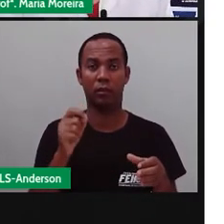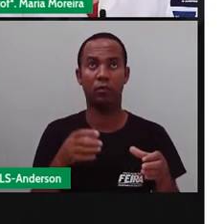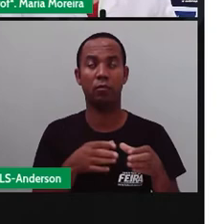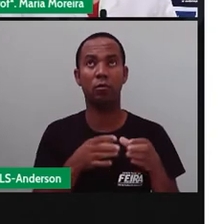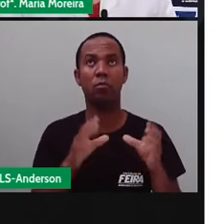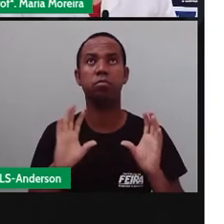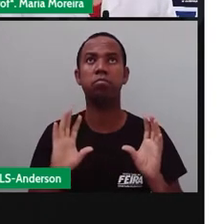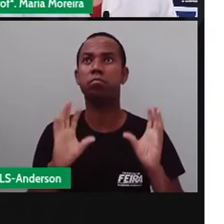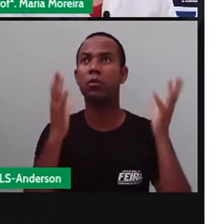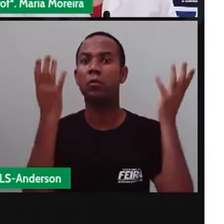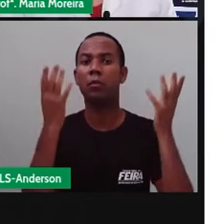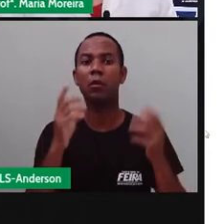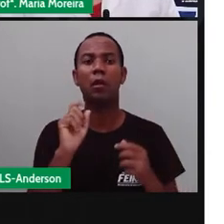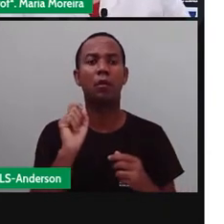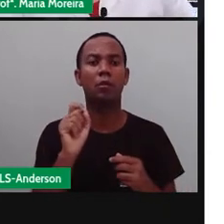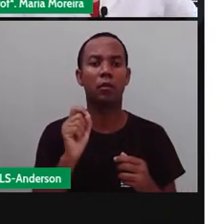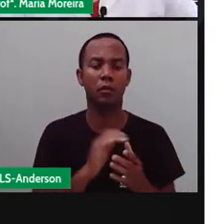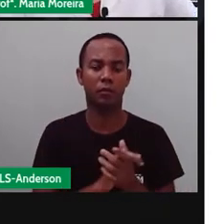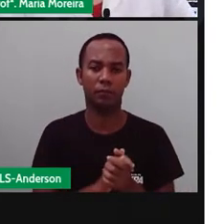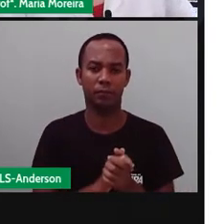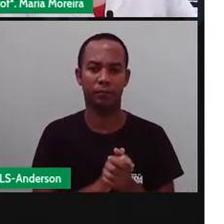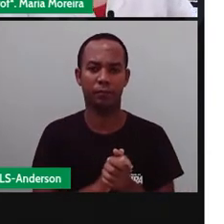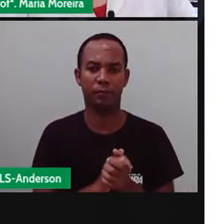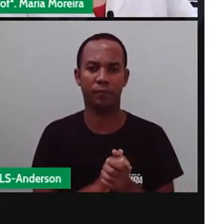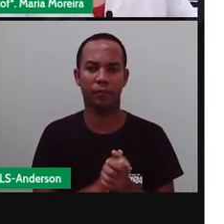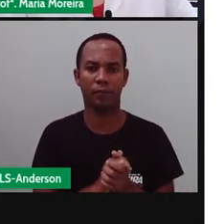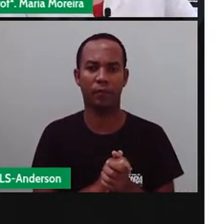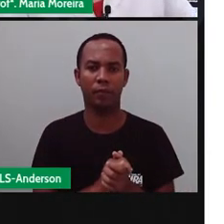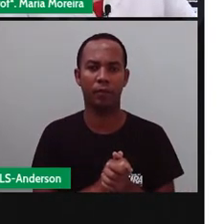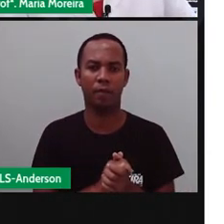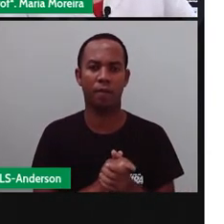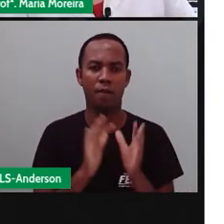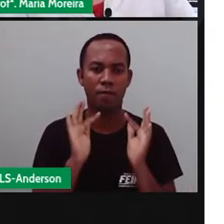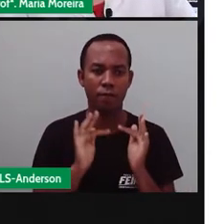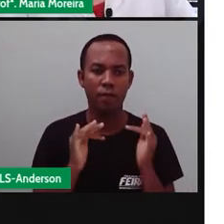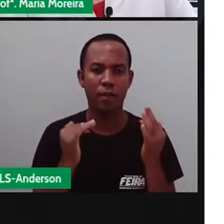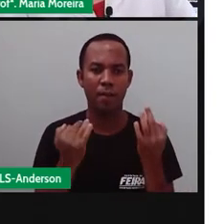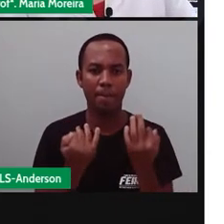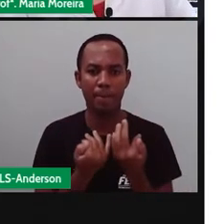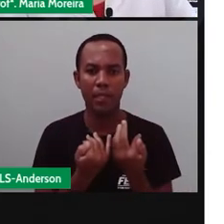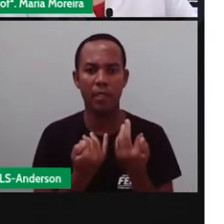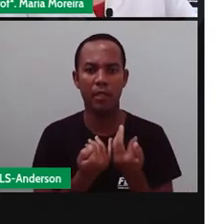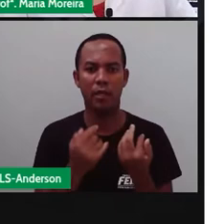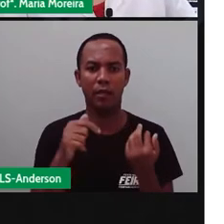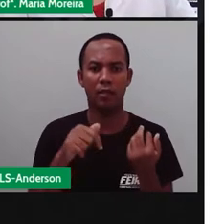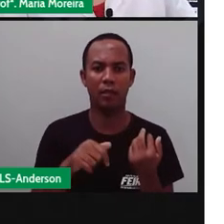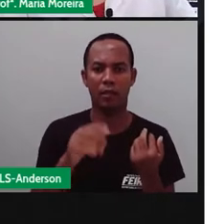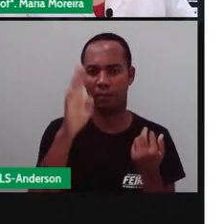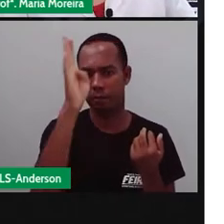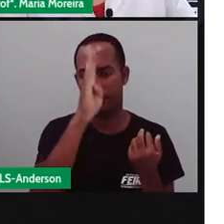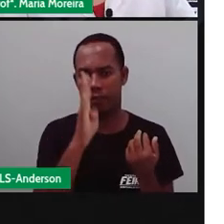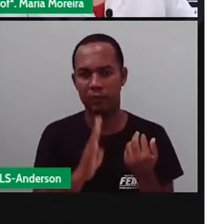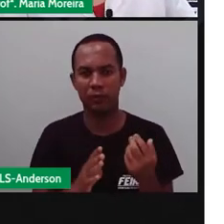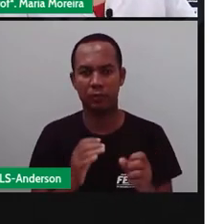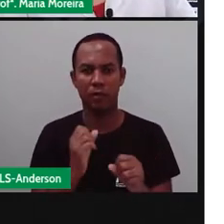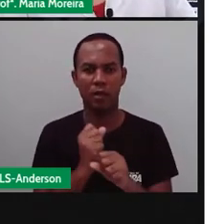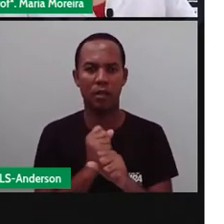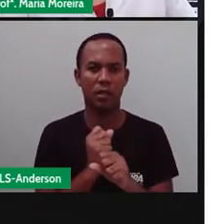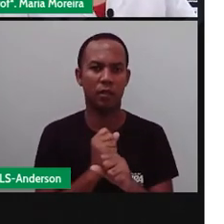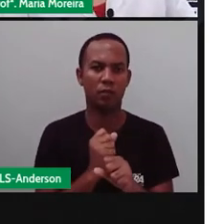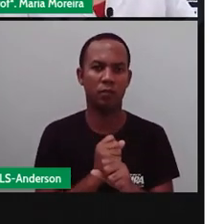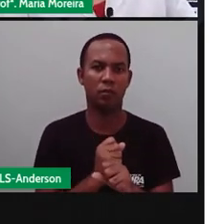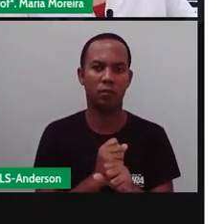aqui não tinha trigo, né? Bom, com a chegada da família real ao Brasil, em 1808, né,